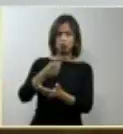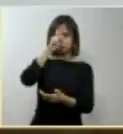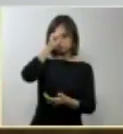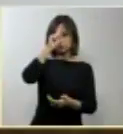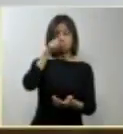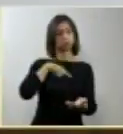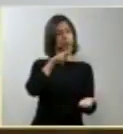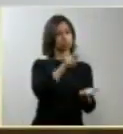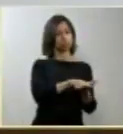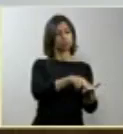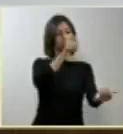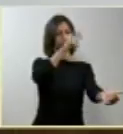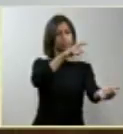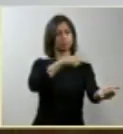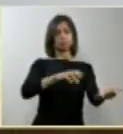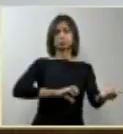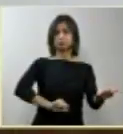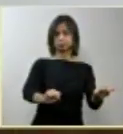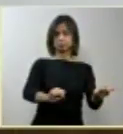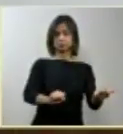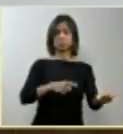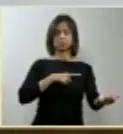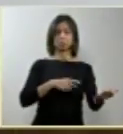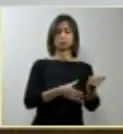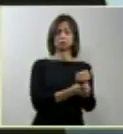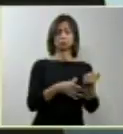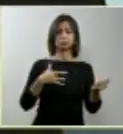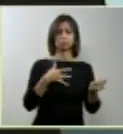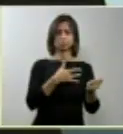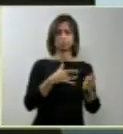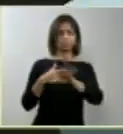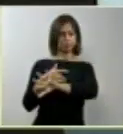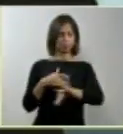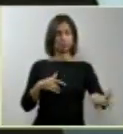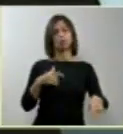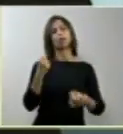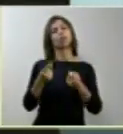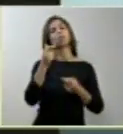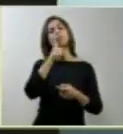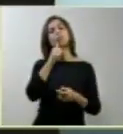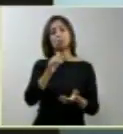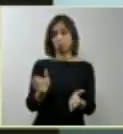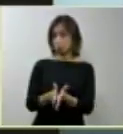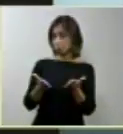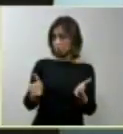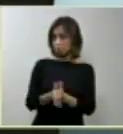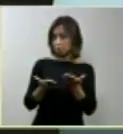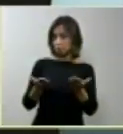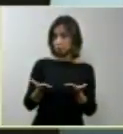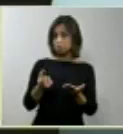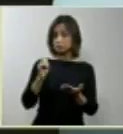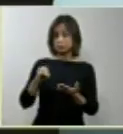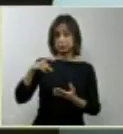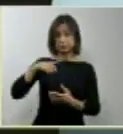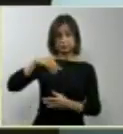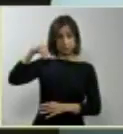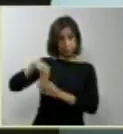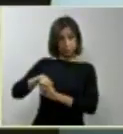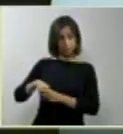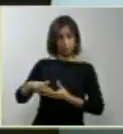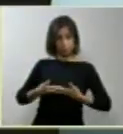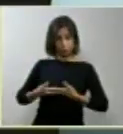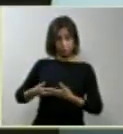As mulheres pobres, voltemos agora ao anencefalo, com um anencefalo que está proibido